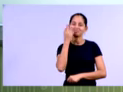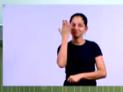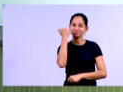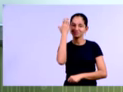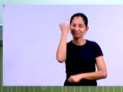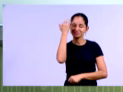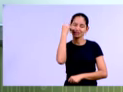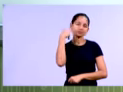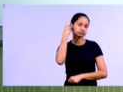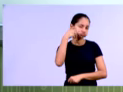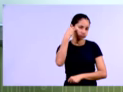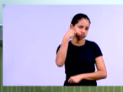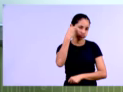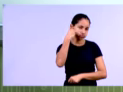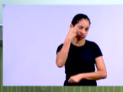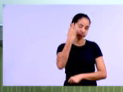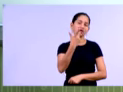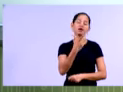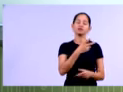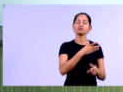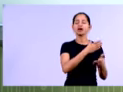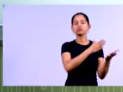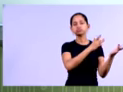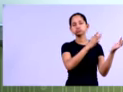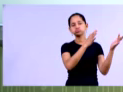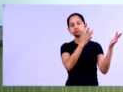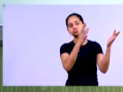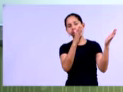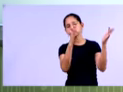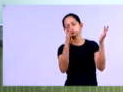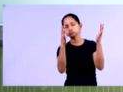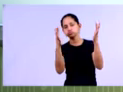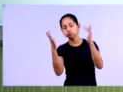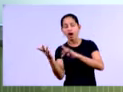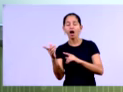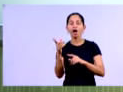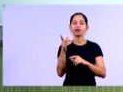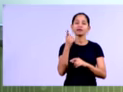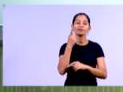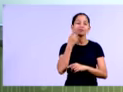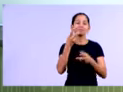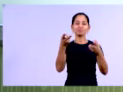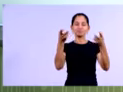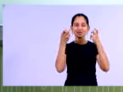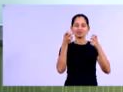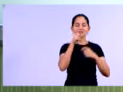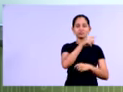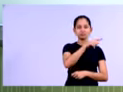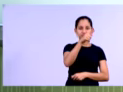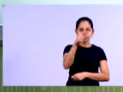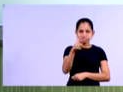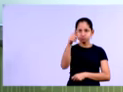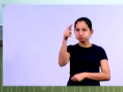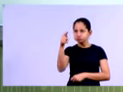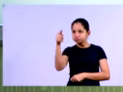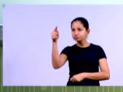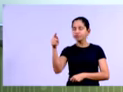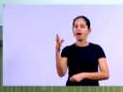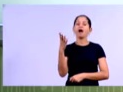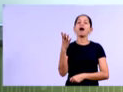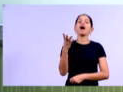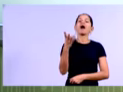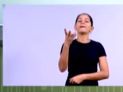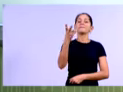fazendo isso periodicamente, ele vai acompanhando através de uma situação gráfica, né, através de alguns indicadores, de um plano cartesiano, por exemplo,